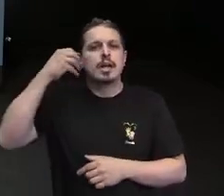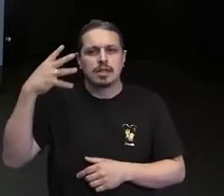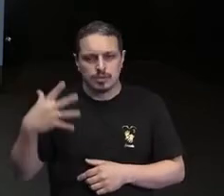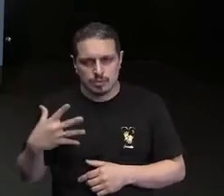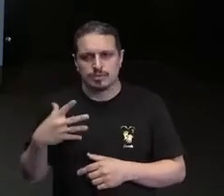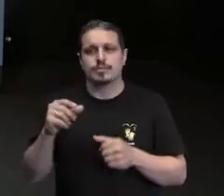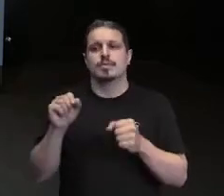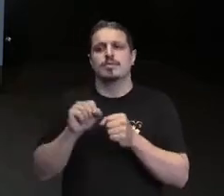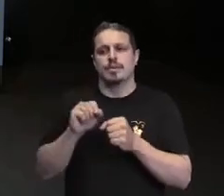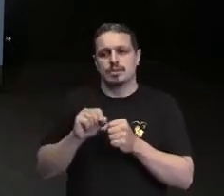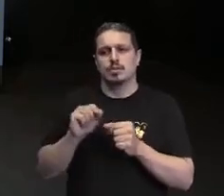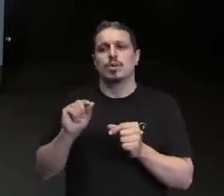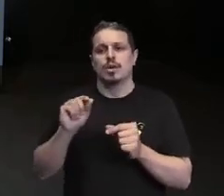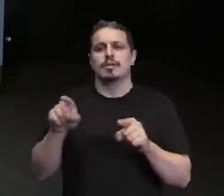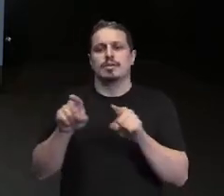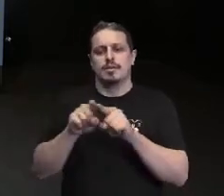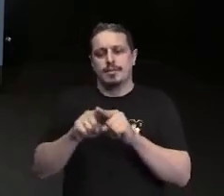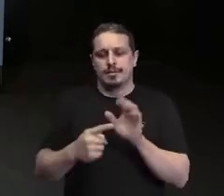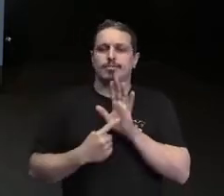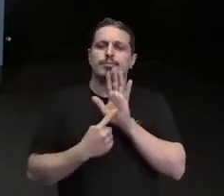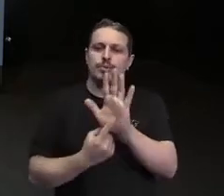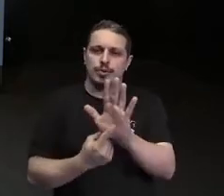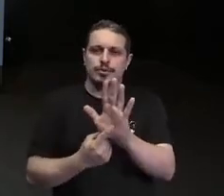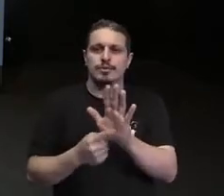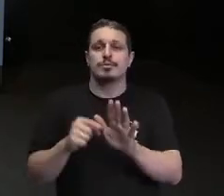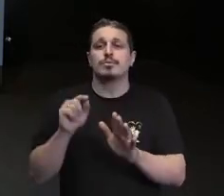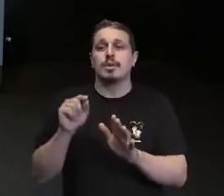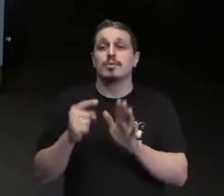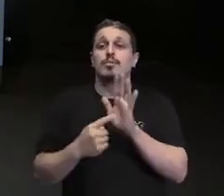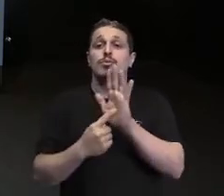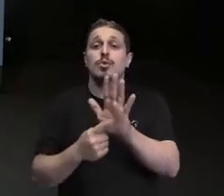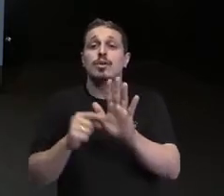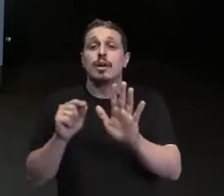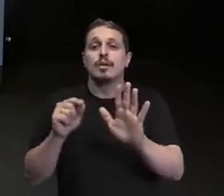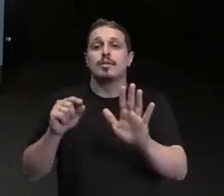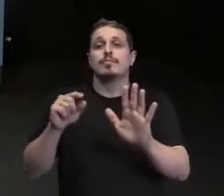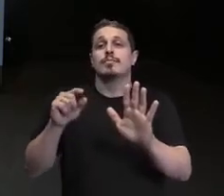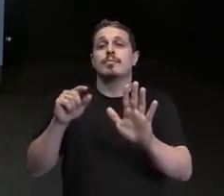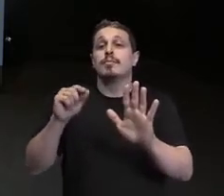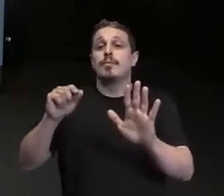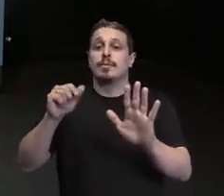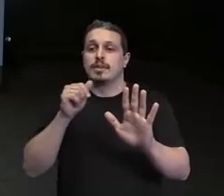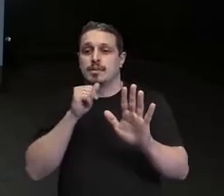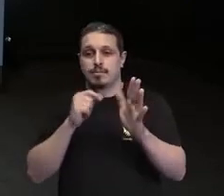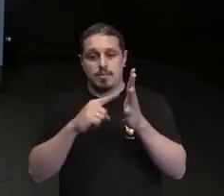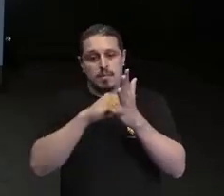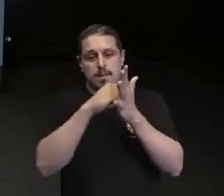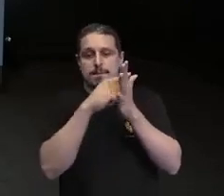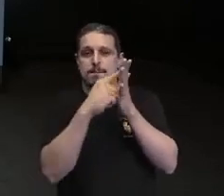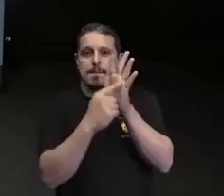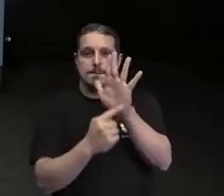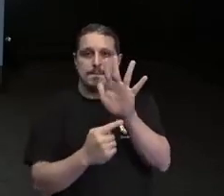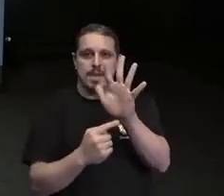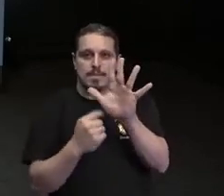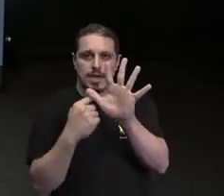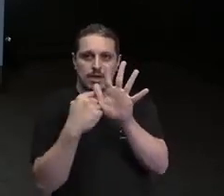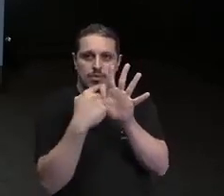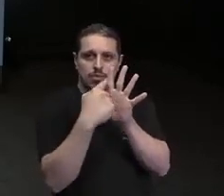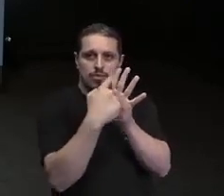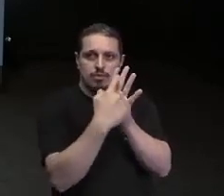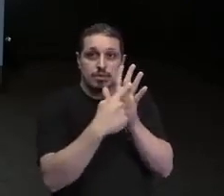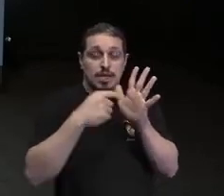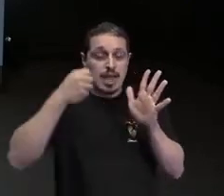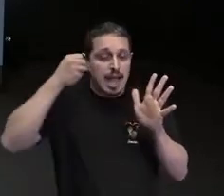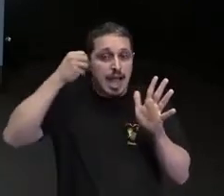acessível para todos, essa imagem é uma imagem que tem uma mão espalmada, com fundo